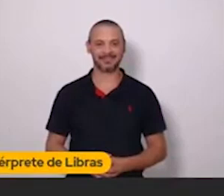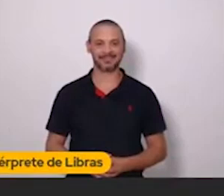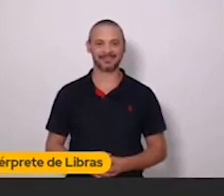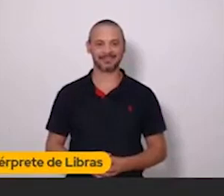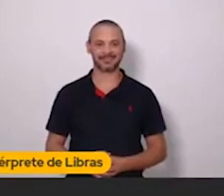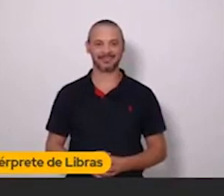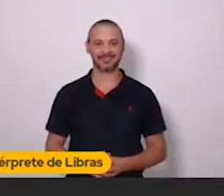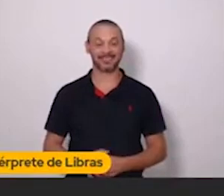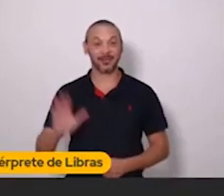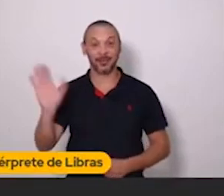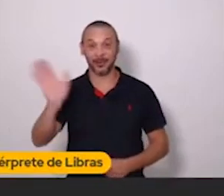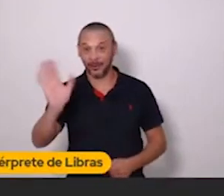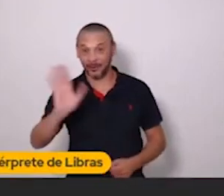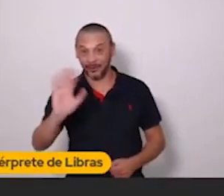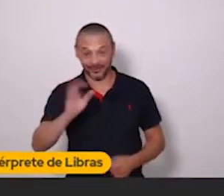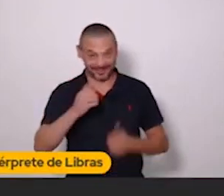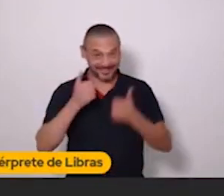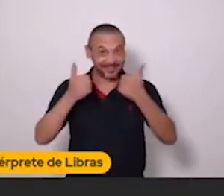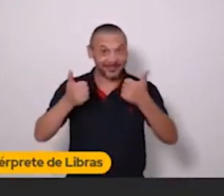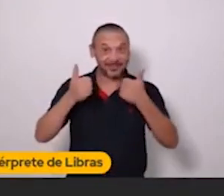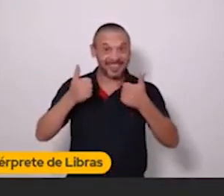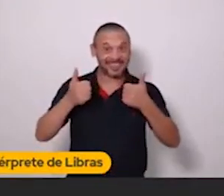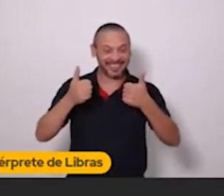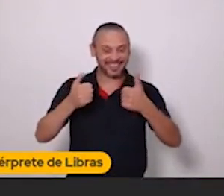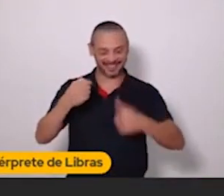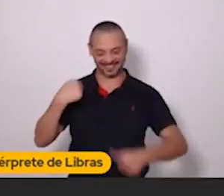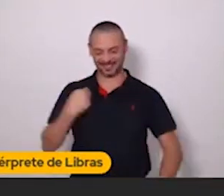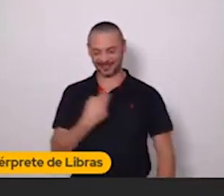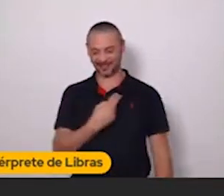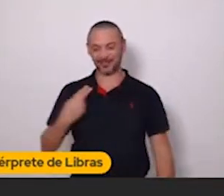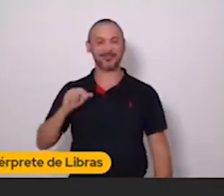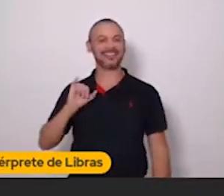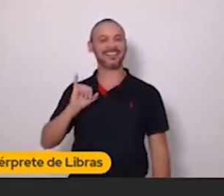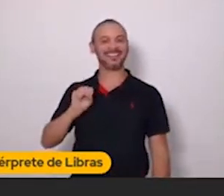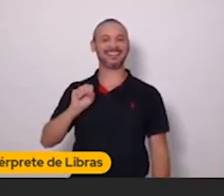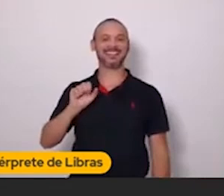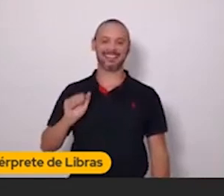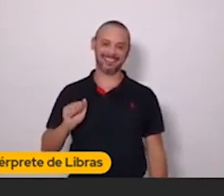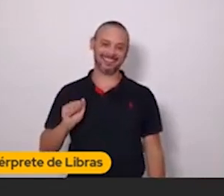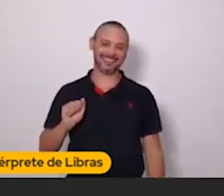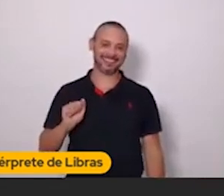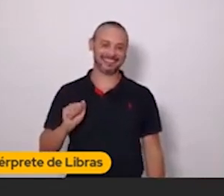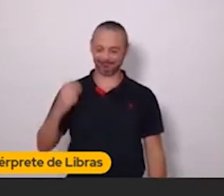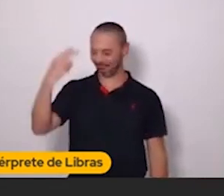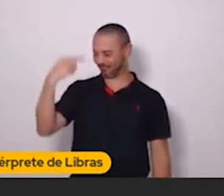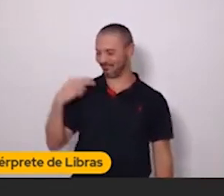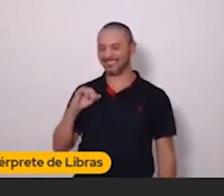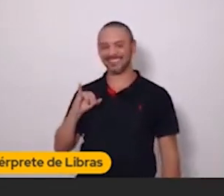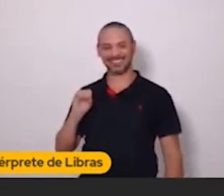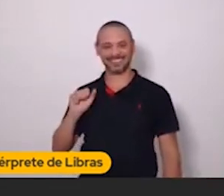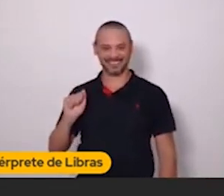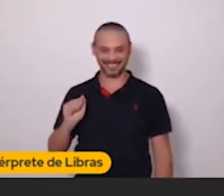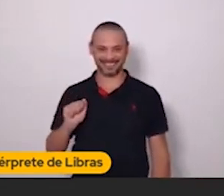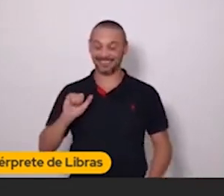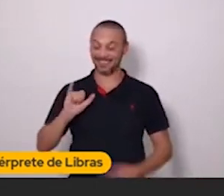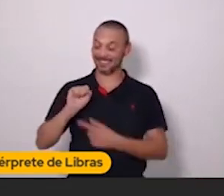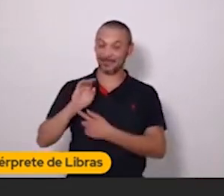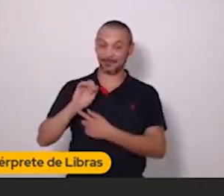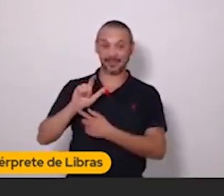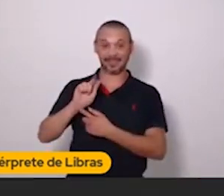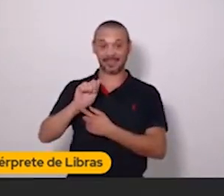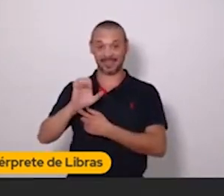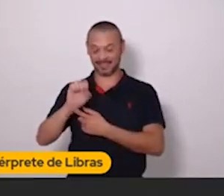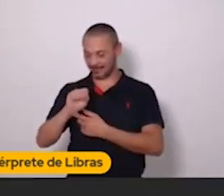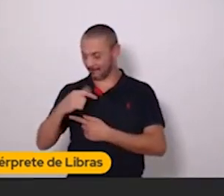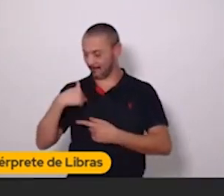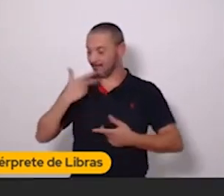Oi, pessoal, tudo bom? Eu sou a Isa, todo mundo me chama de Isa, Isabela Guides, e hoje eu vou